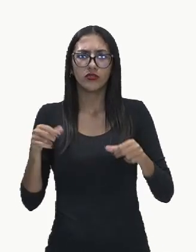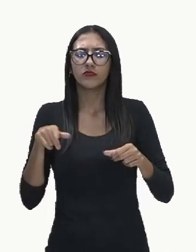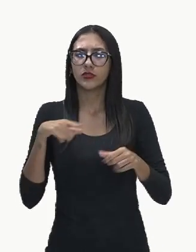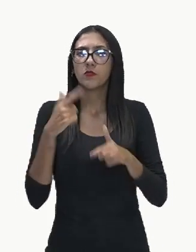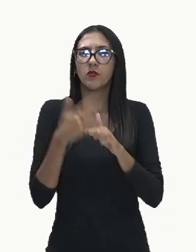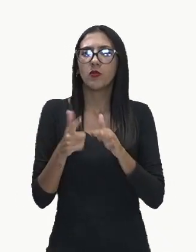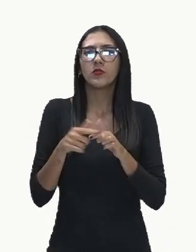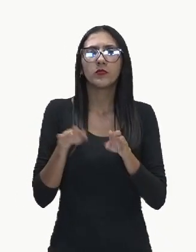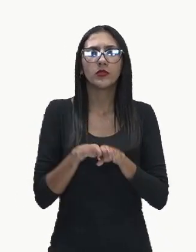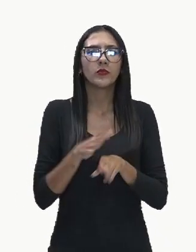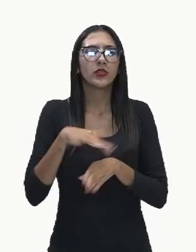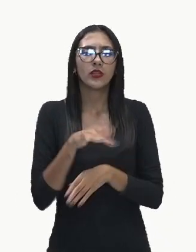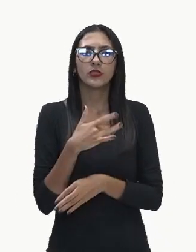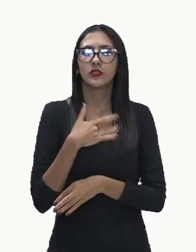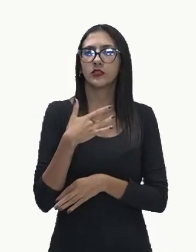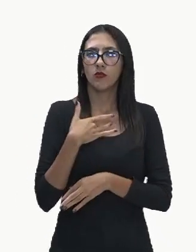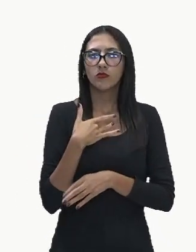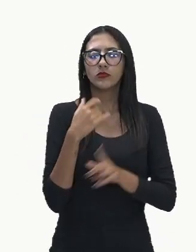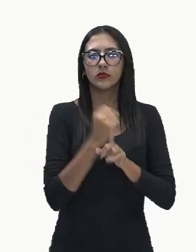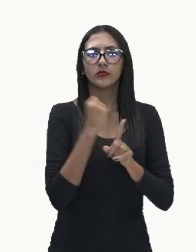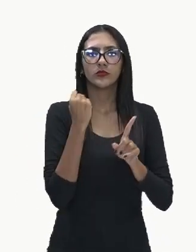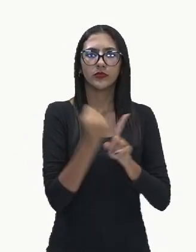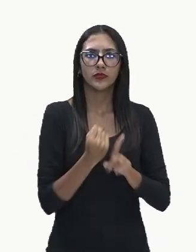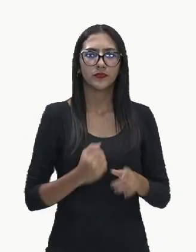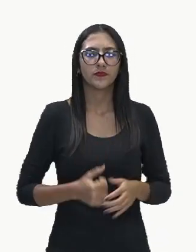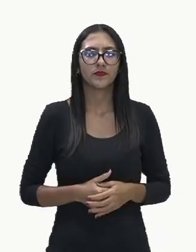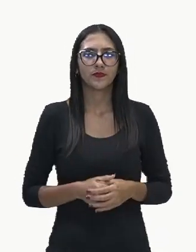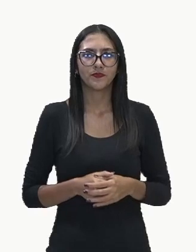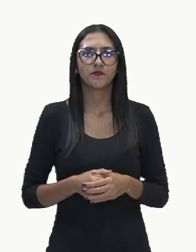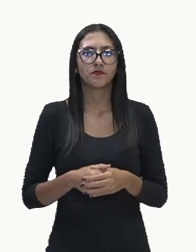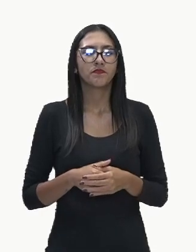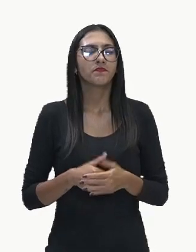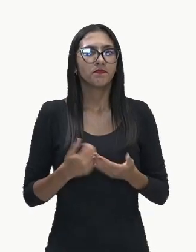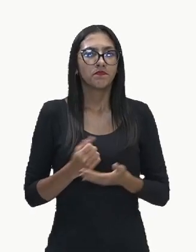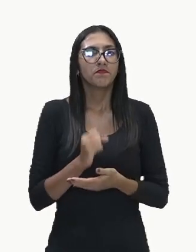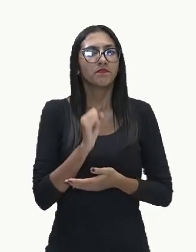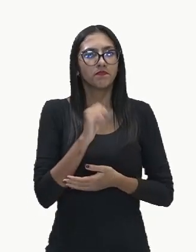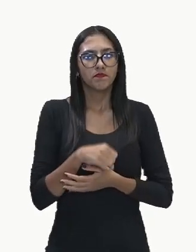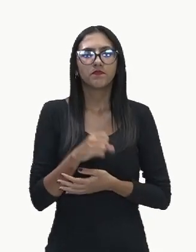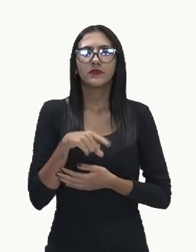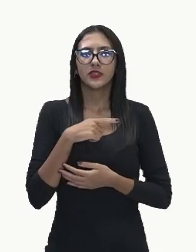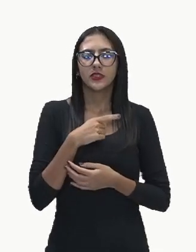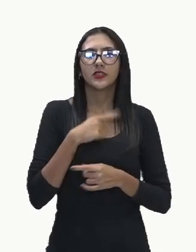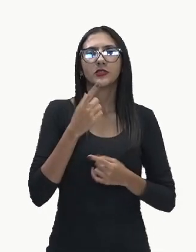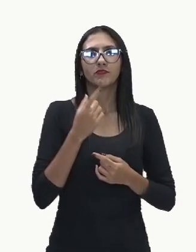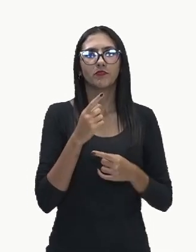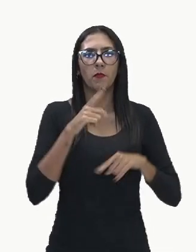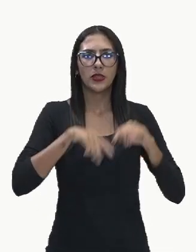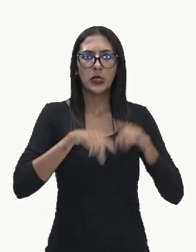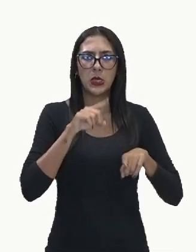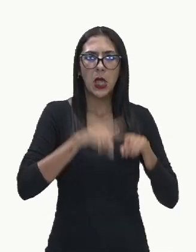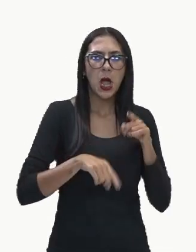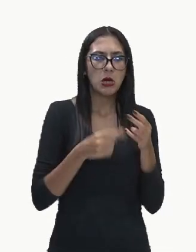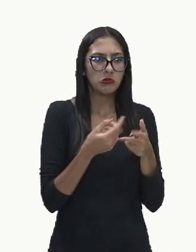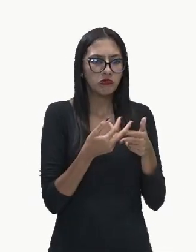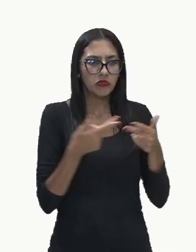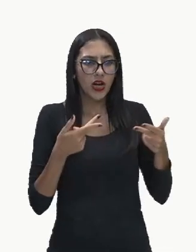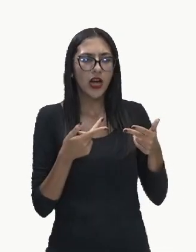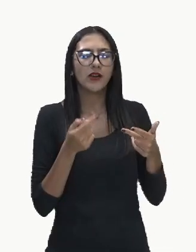na saúde pública. Então, o lixo realmente impacta na saúde das pessoas de uma sociedade.